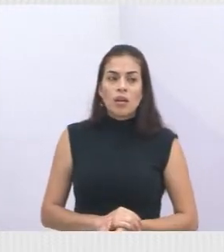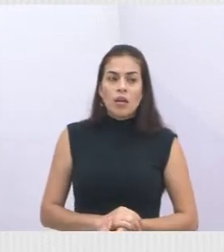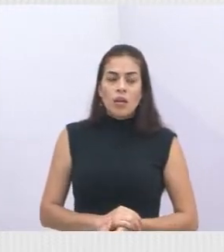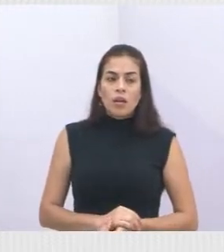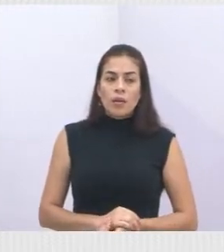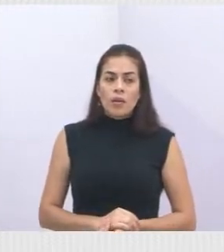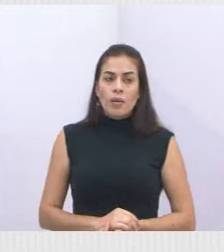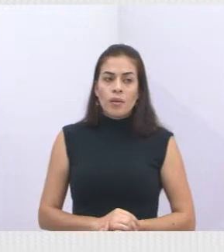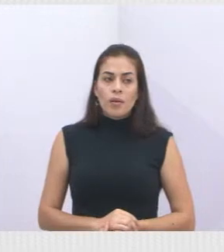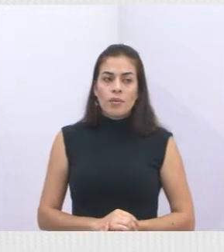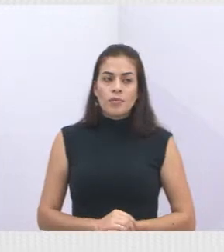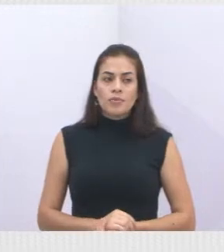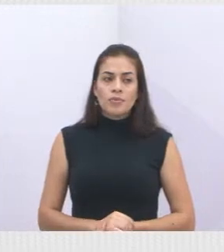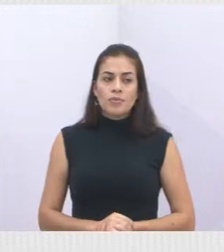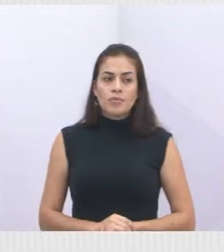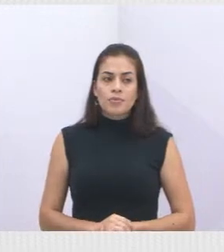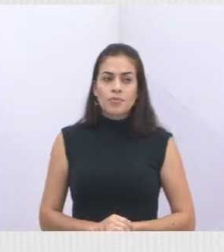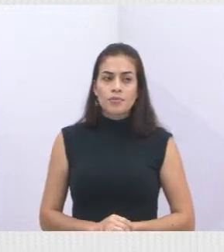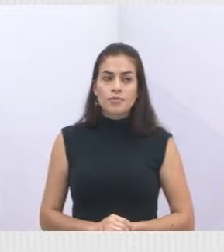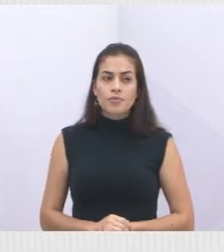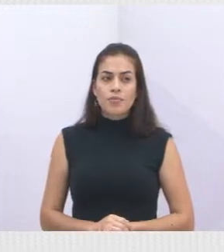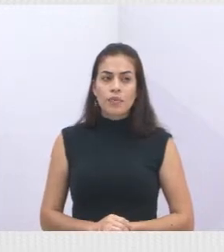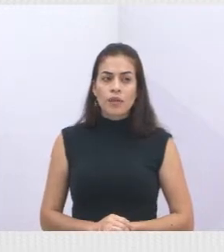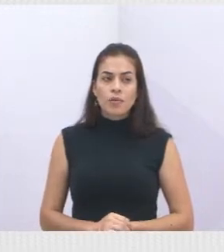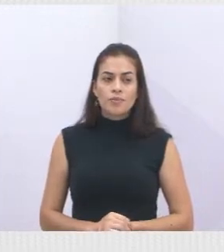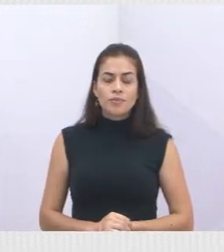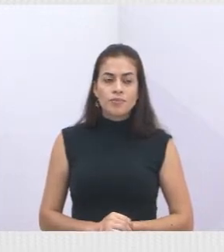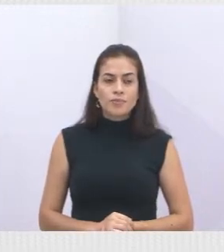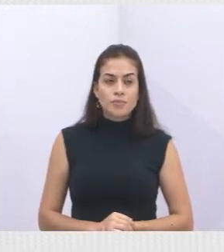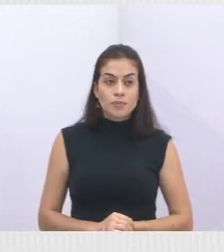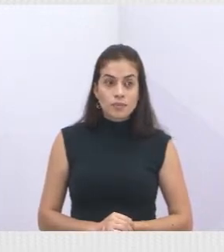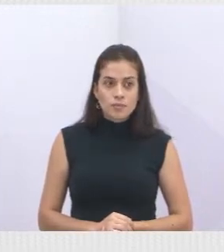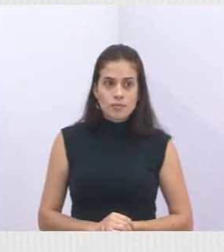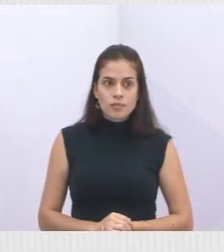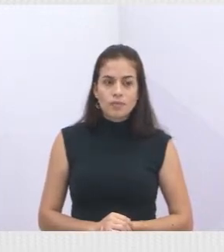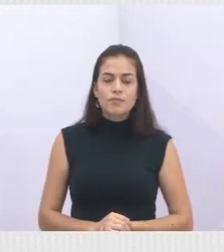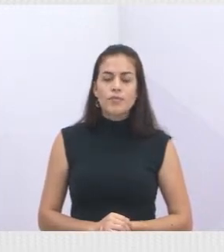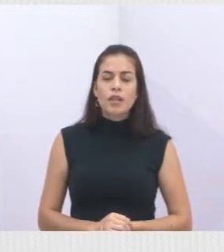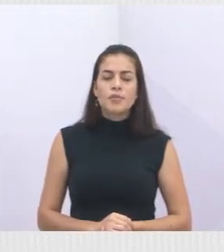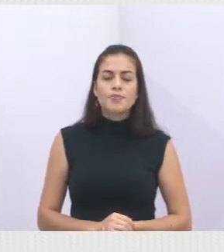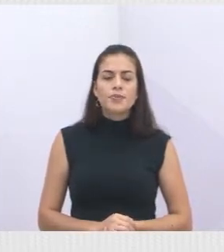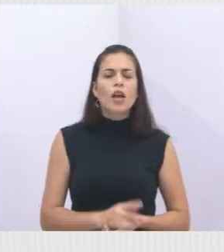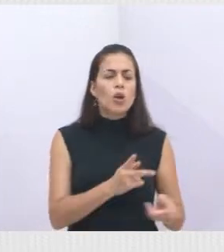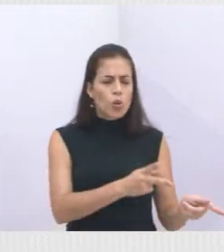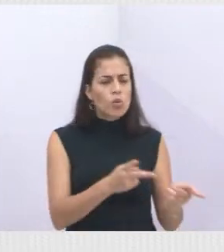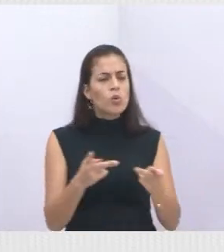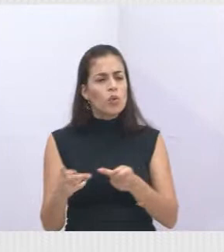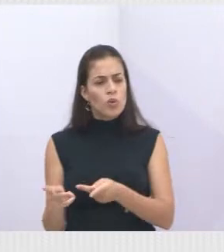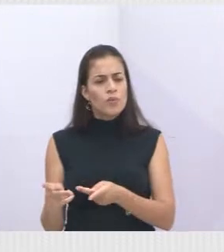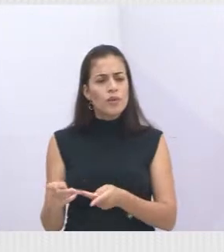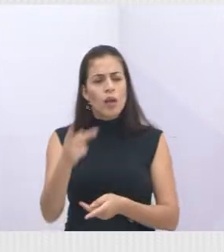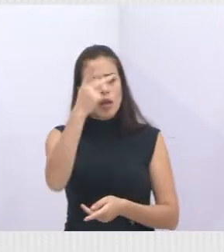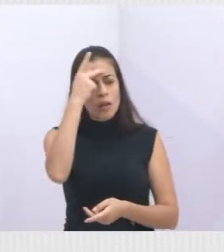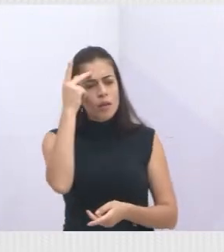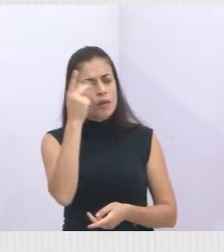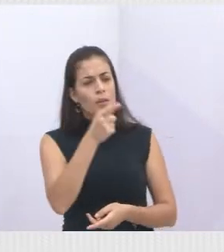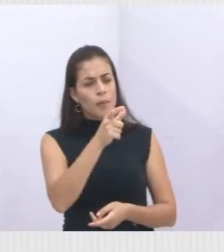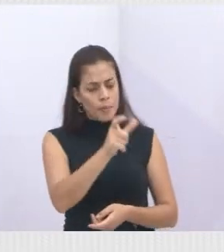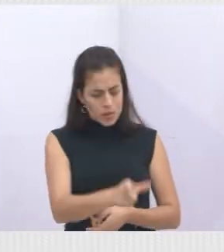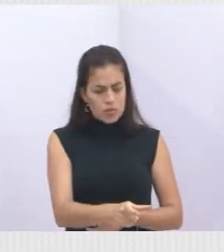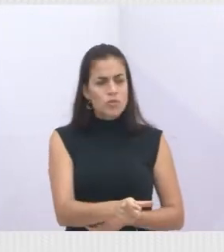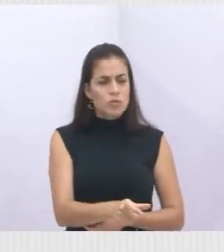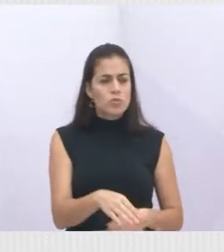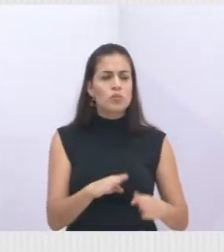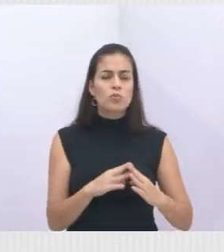Aí, a gente trazendo esse proprietário, fazendo a prospecção da área,